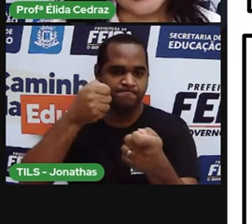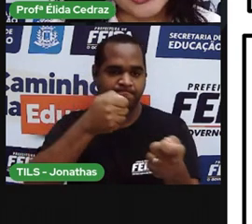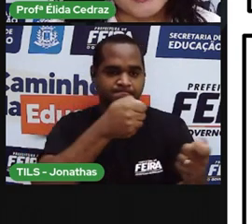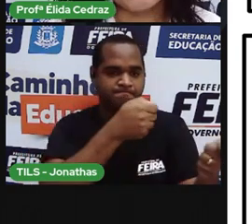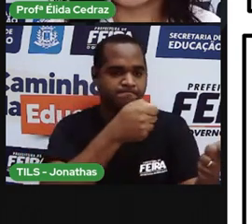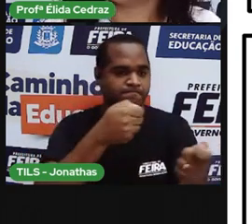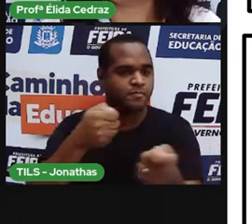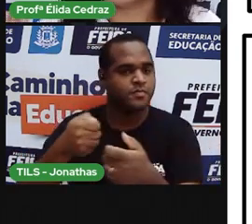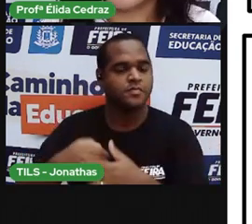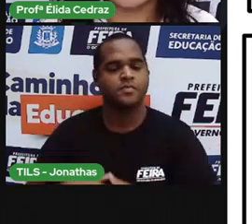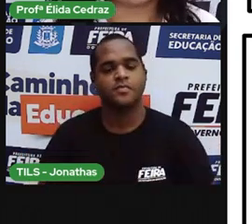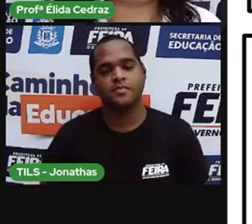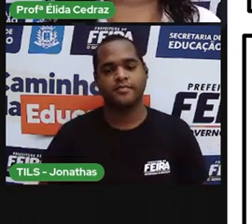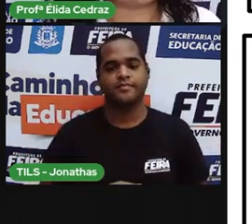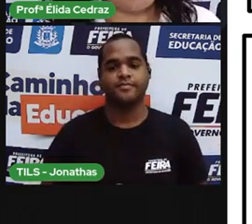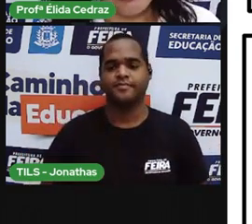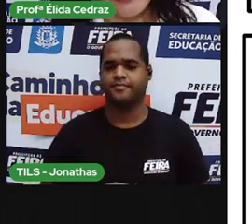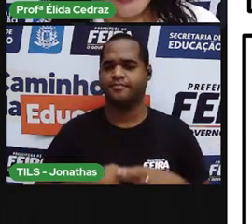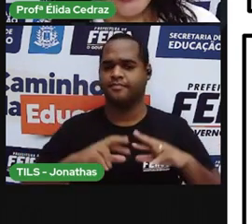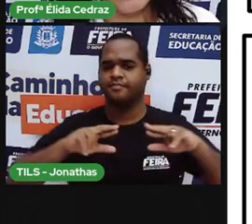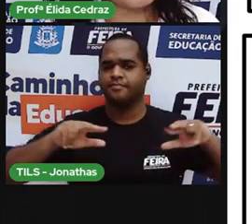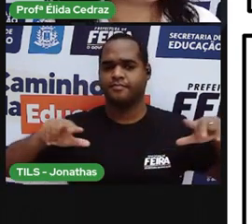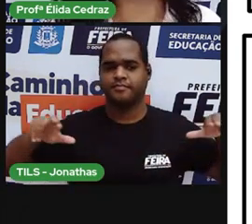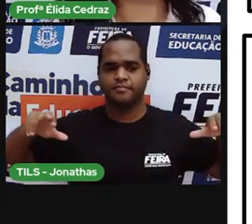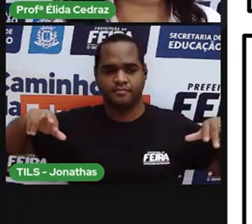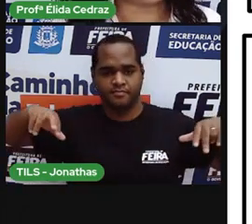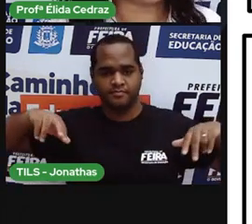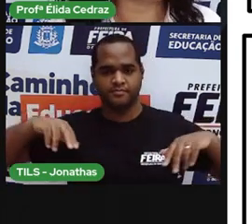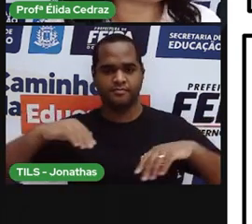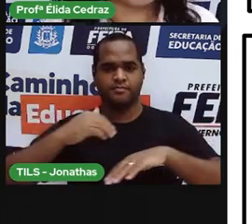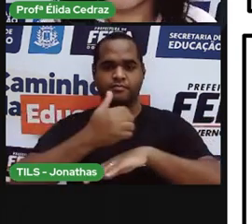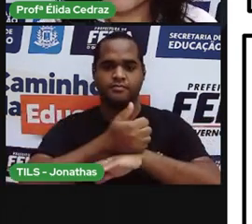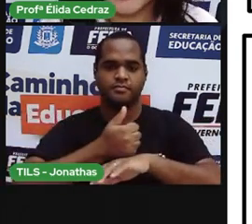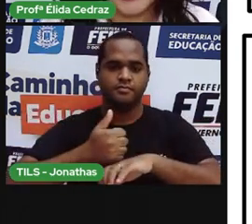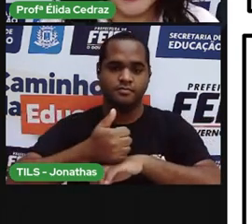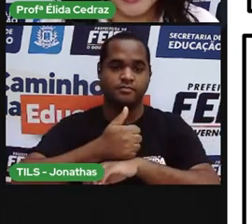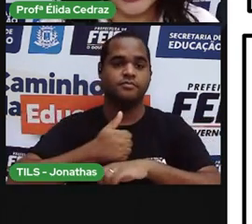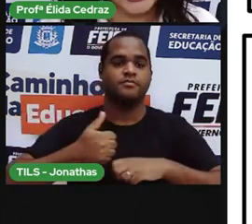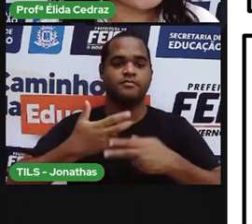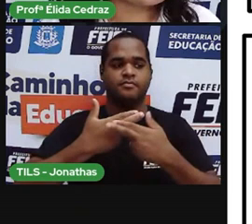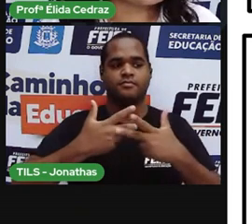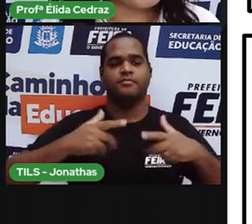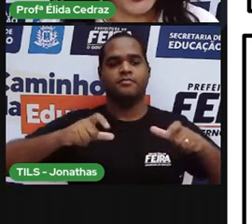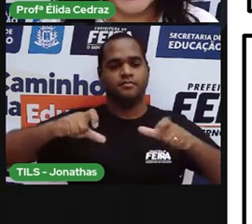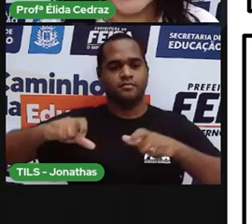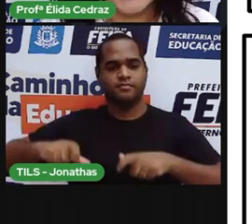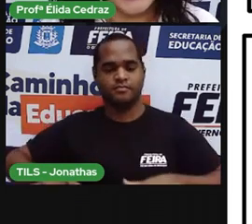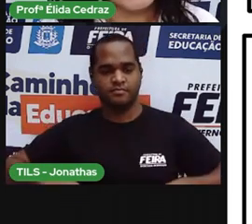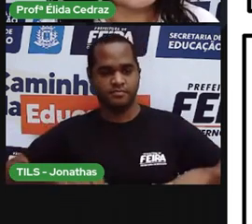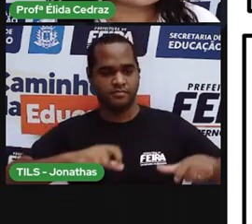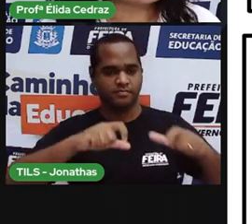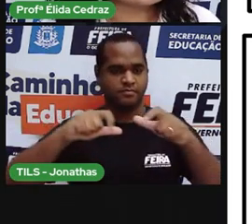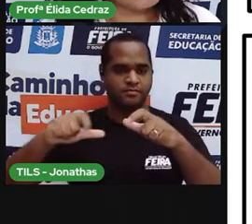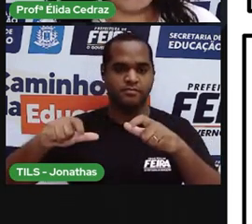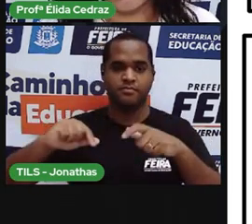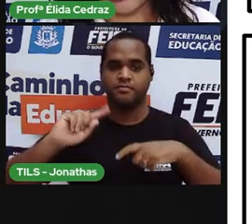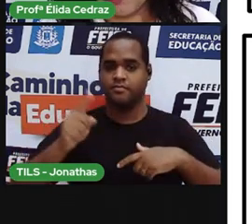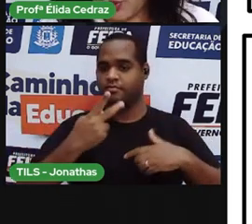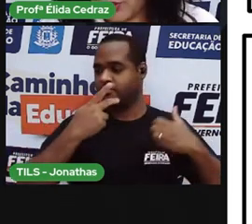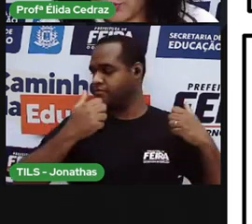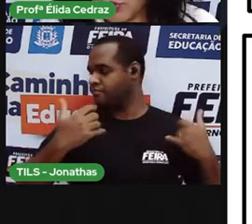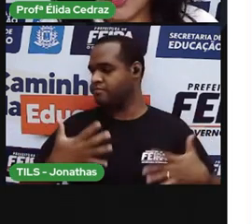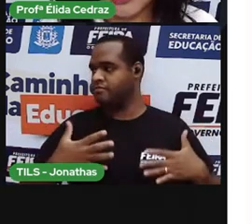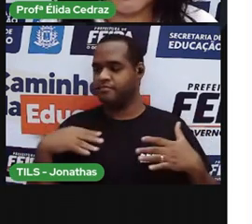E nós temos várias outras profissões, tanto do campo quanto da cidade. E todas elas são